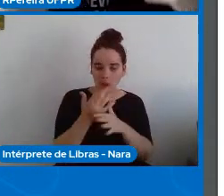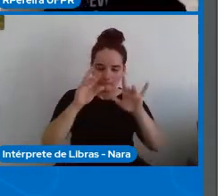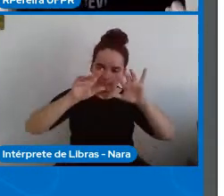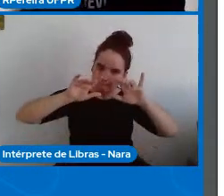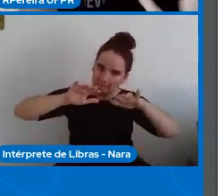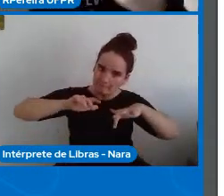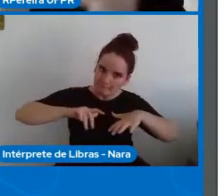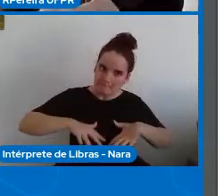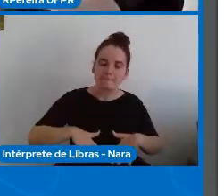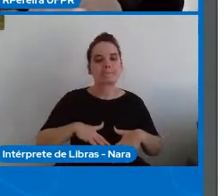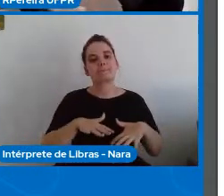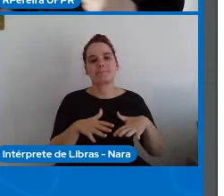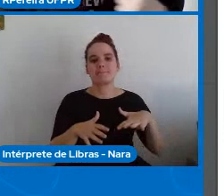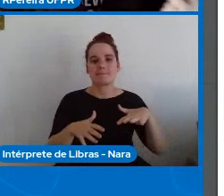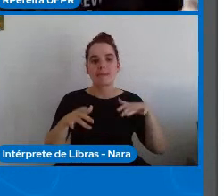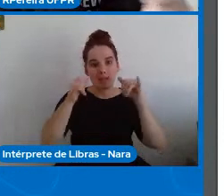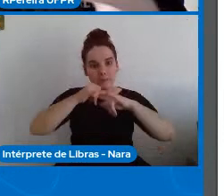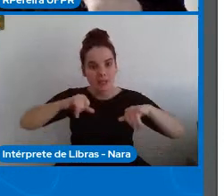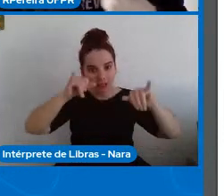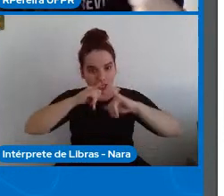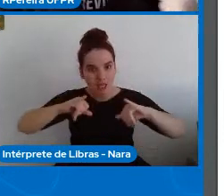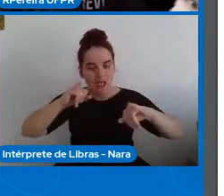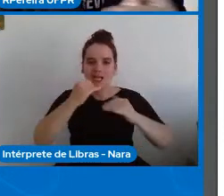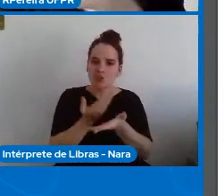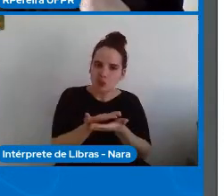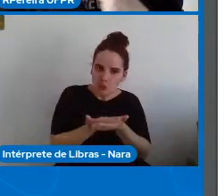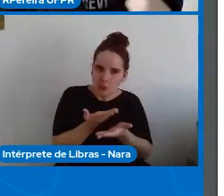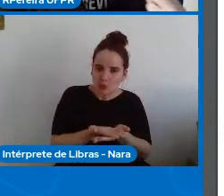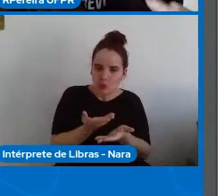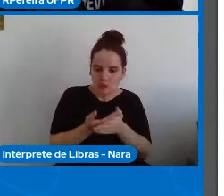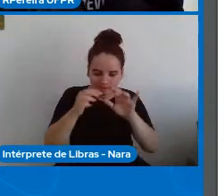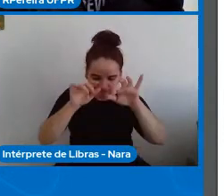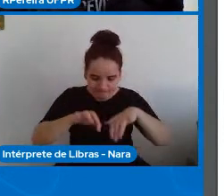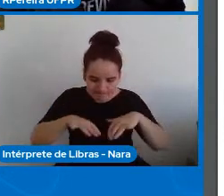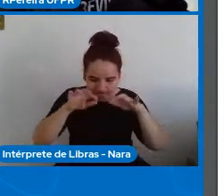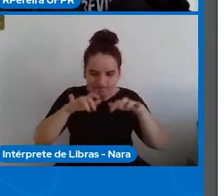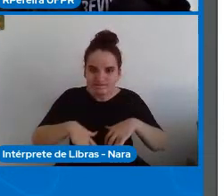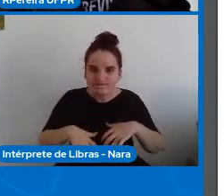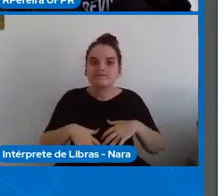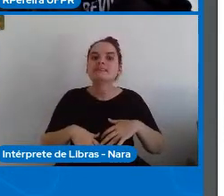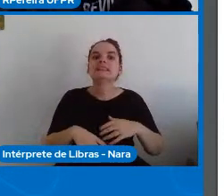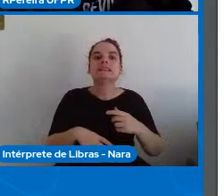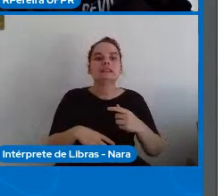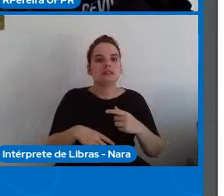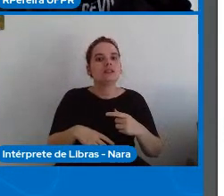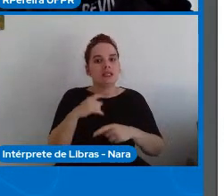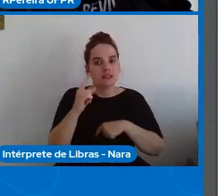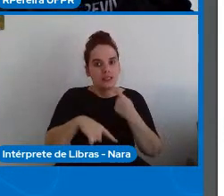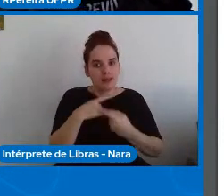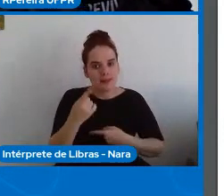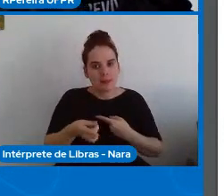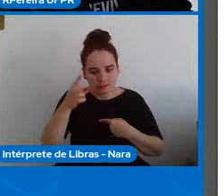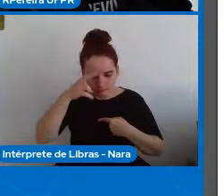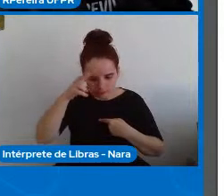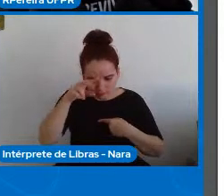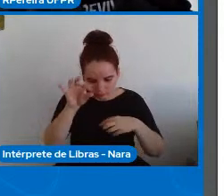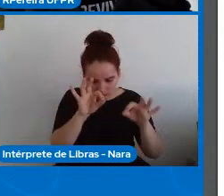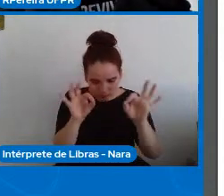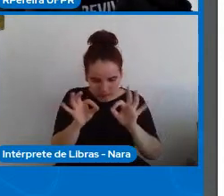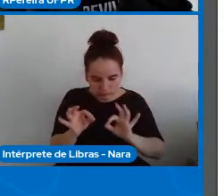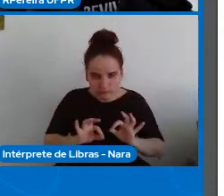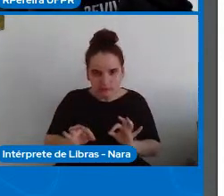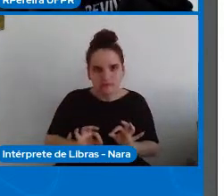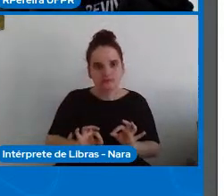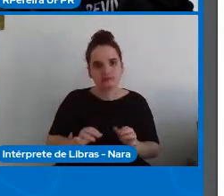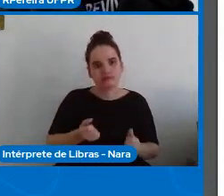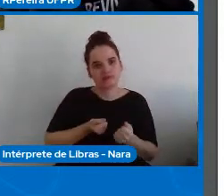onde a pessoa estuda escreve e tem e revisa e sugere sobre as matérias produzidas um